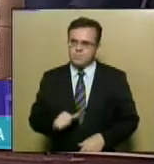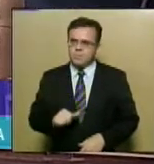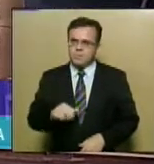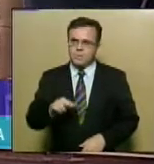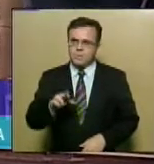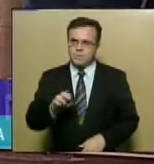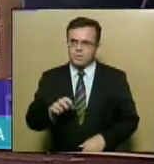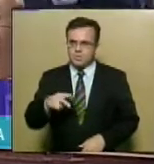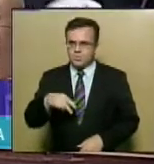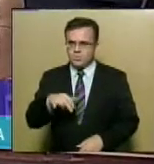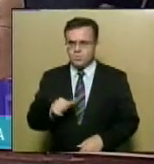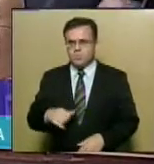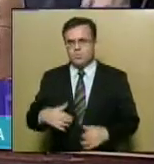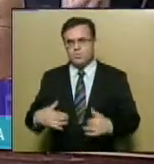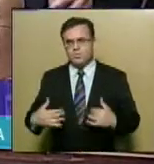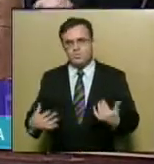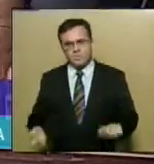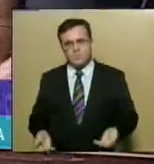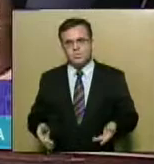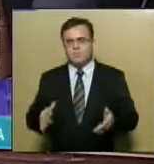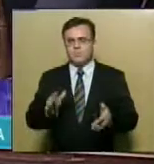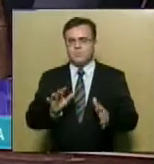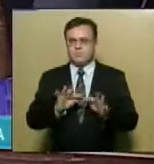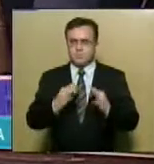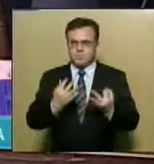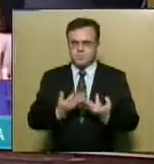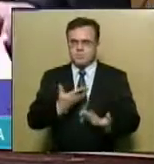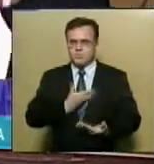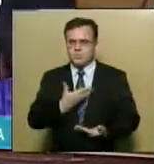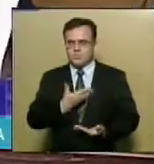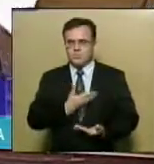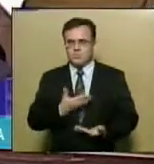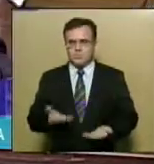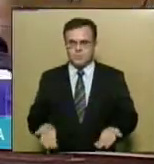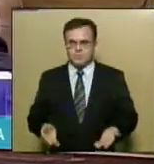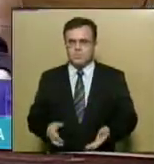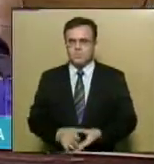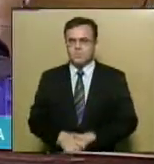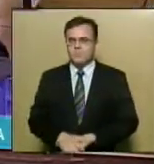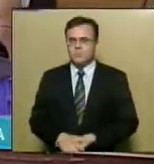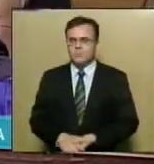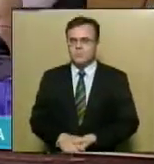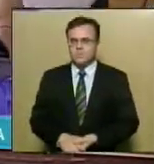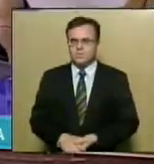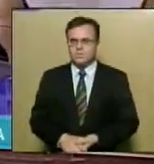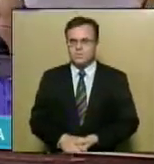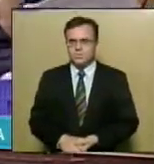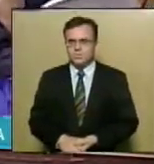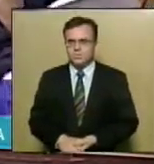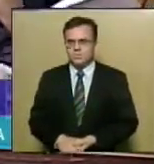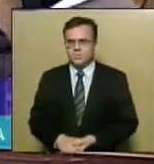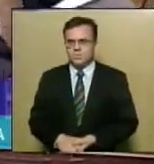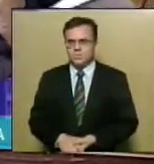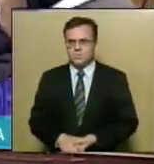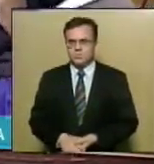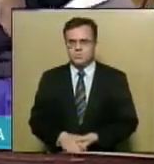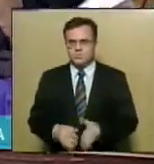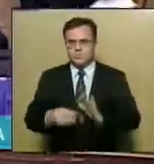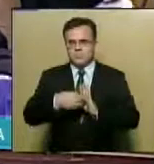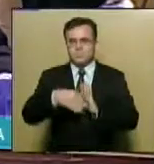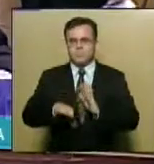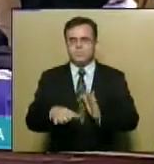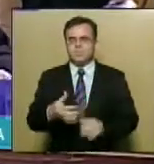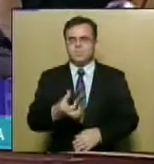Ferreira, extensiva a seus familiares, amigos e correligionários. Indicação número